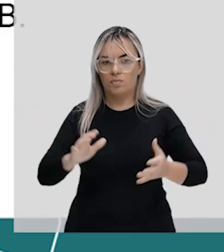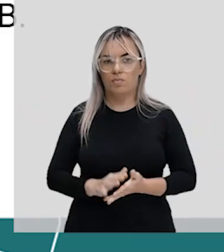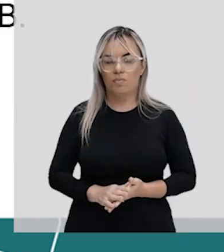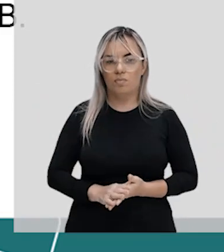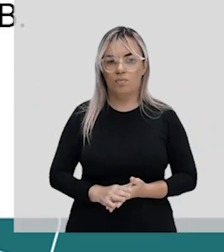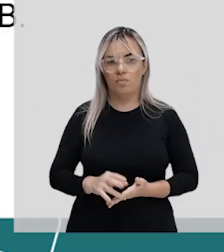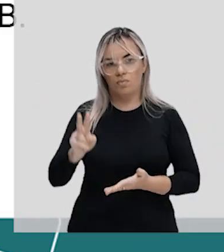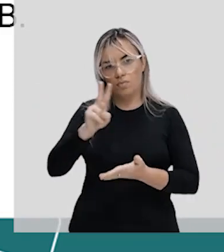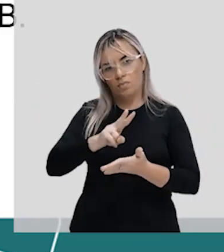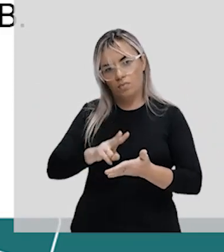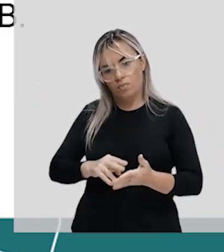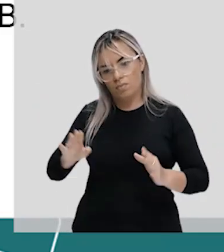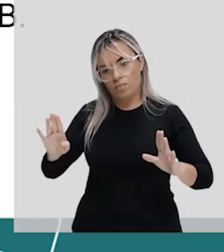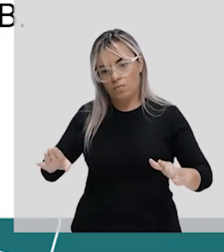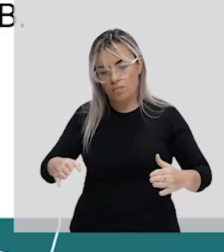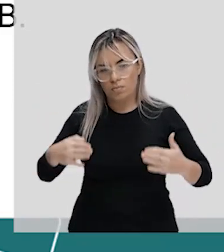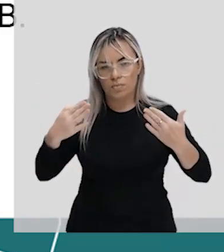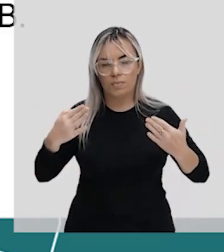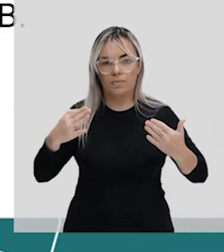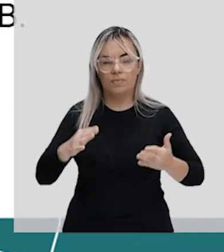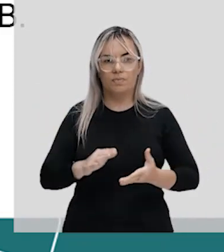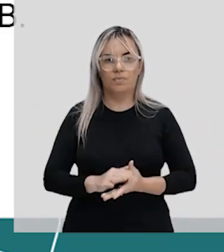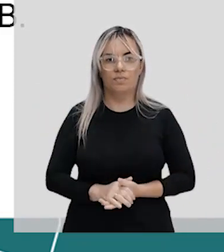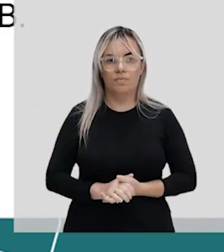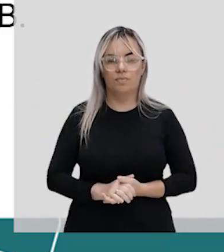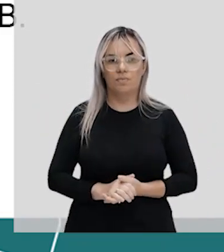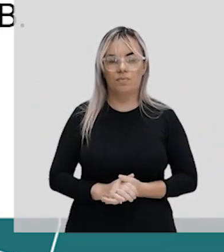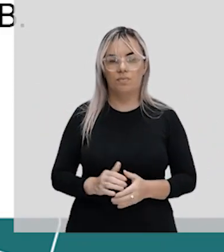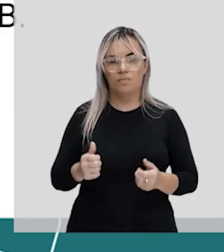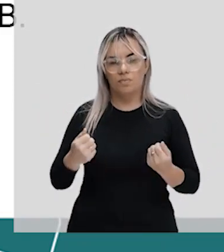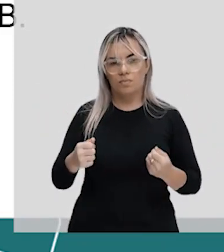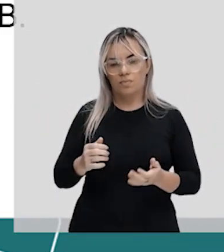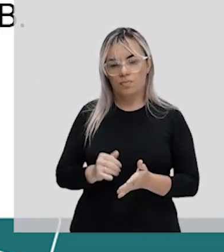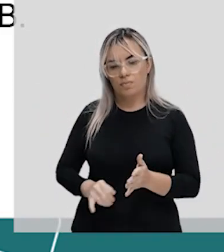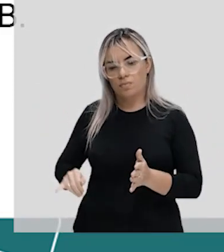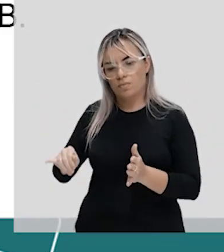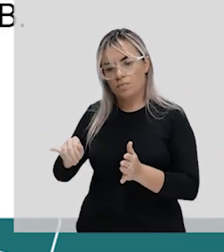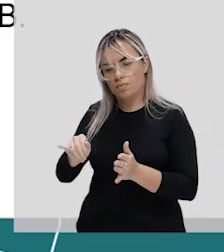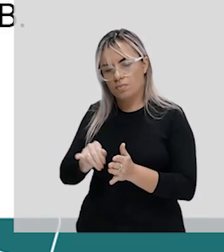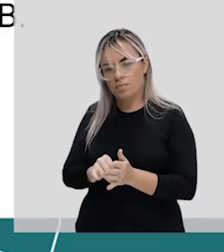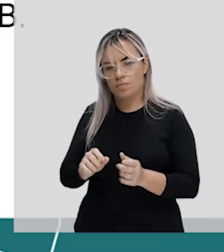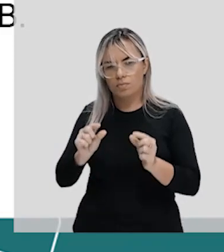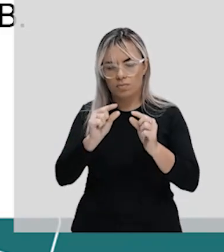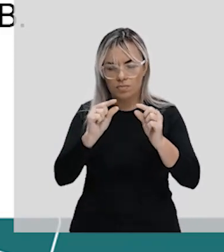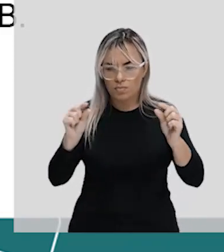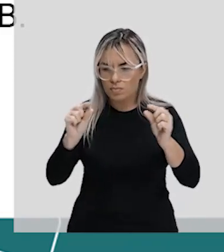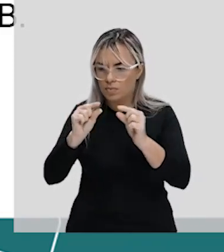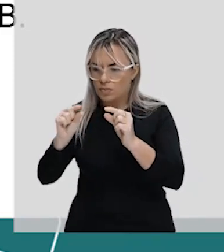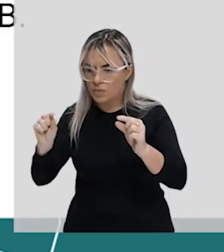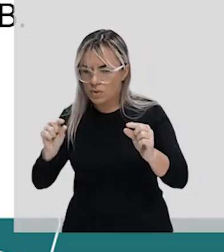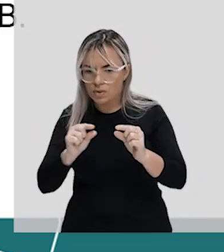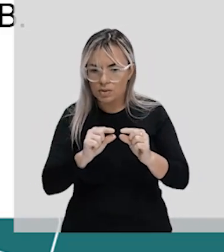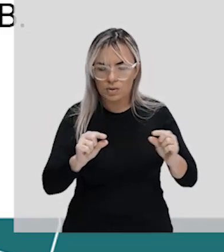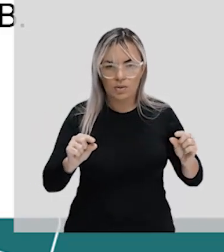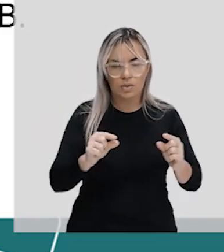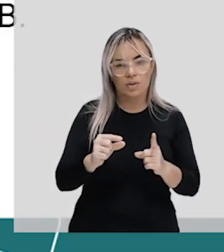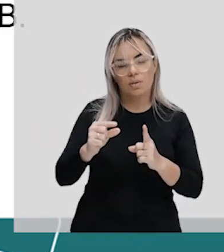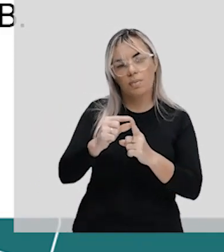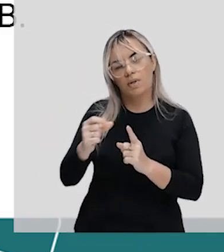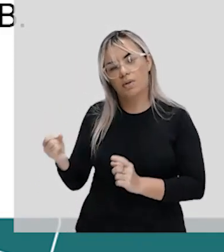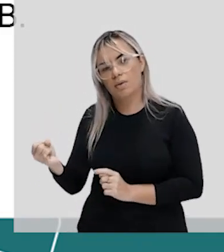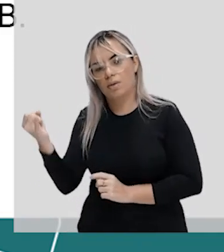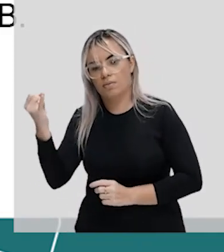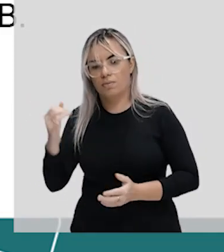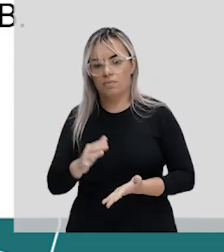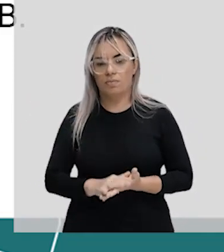vamos ler com atenção e, se for necessário, já identifica aí, faz um grifo no teu material das informações